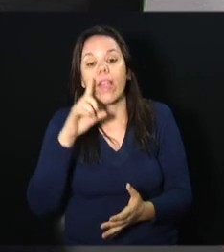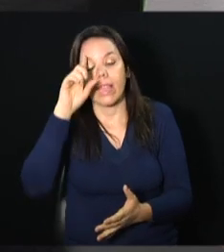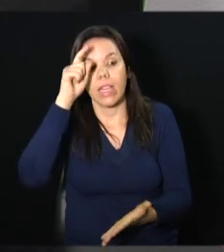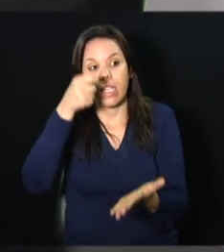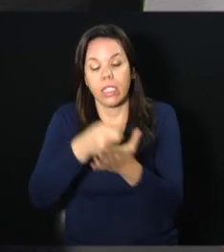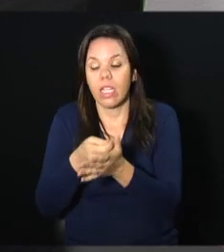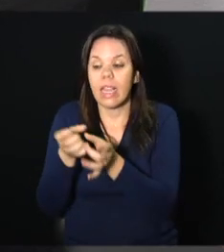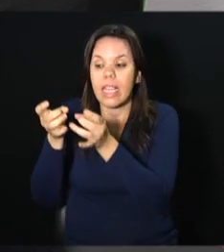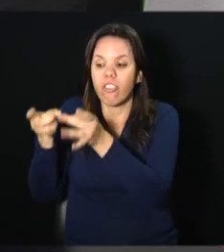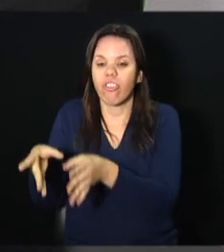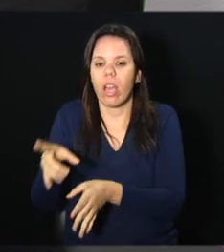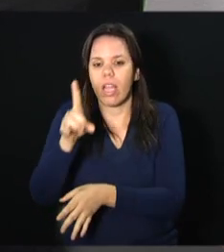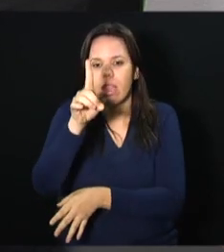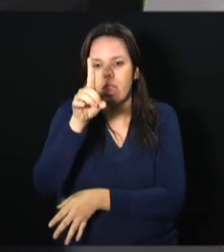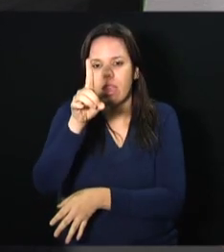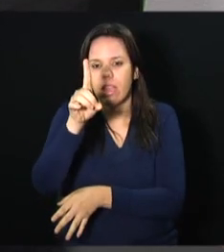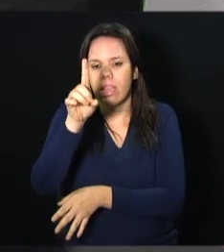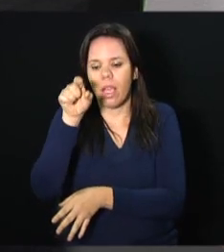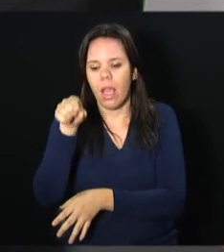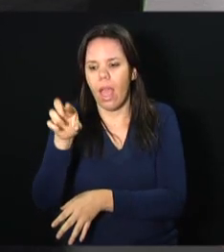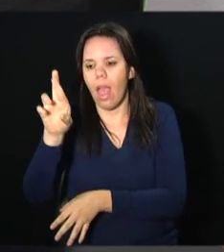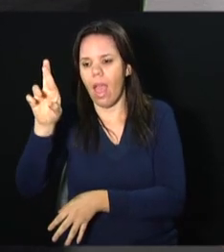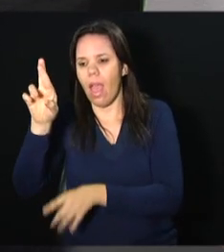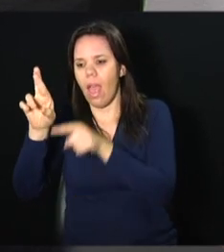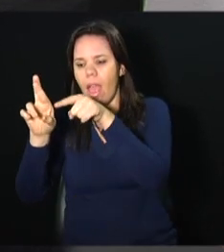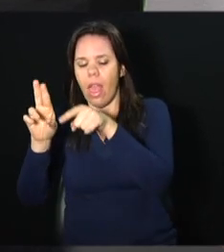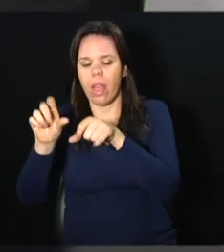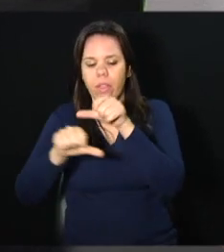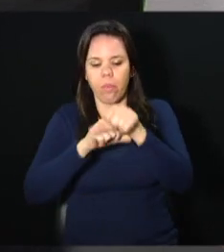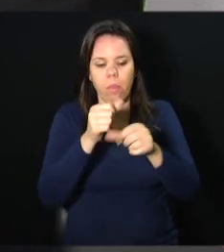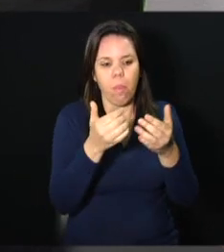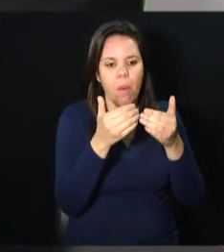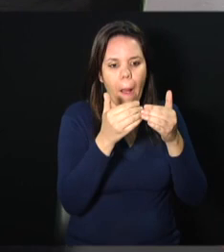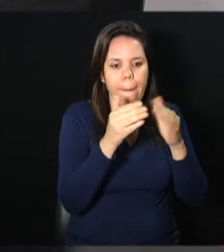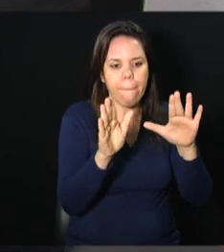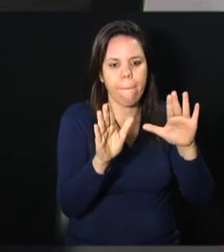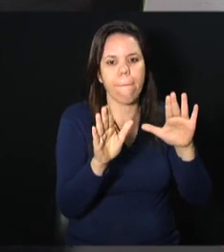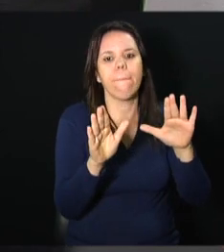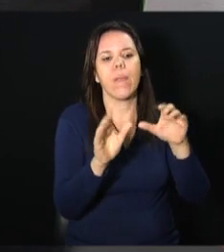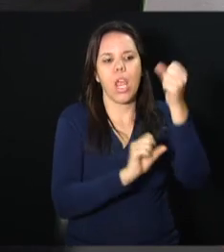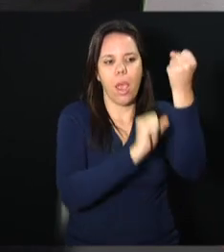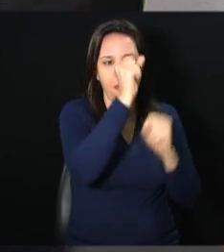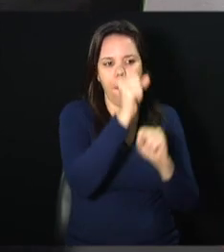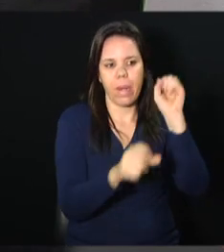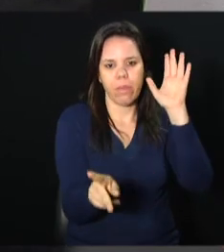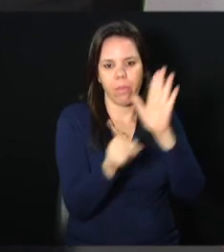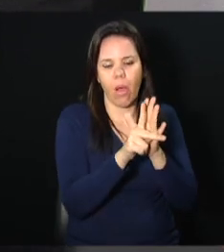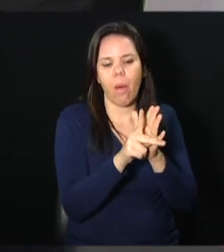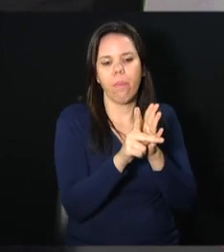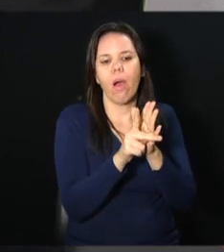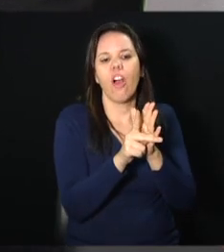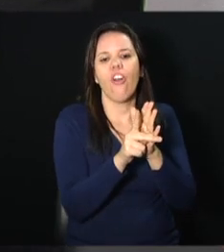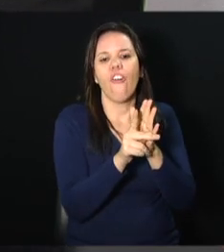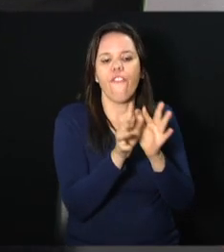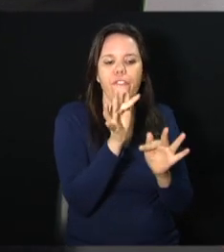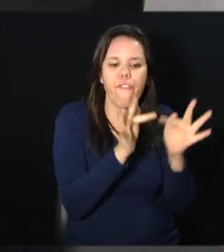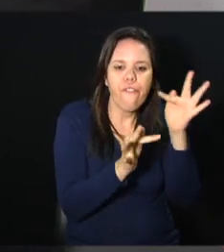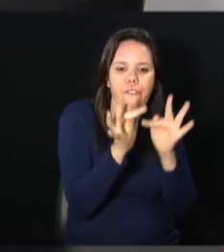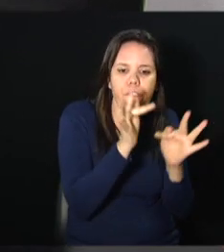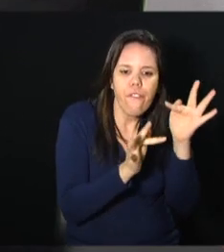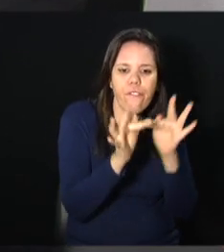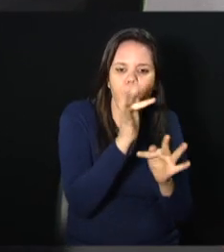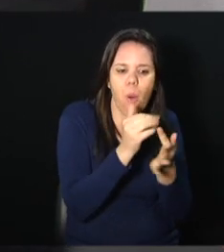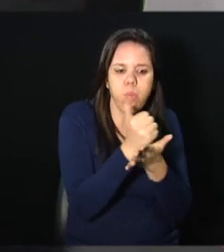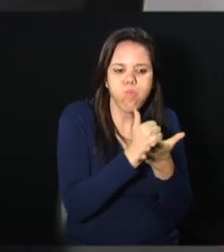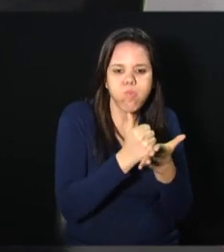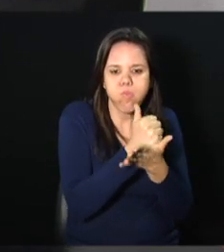sair do DR, fundei a Fórmula de Companhia, que já era uma empresa que eu havia fundado um pouco antes, mas não atuava no dia